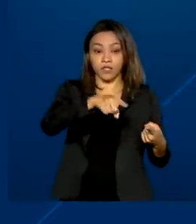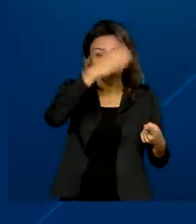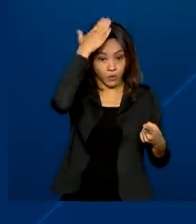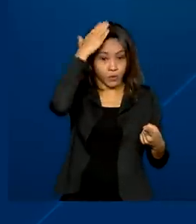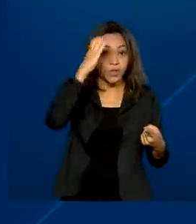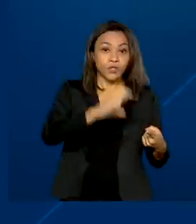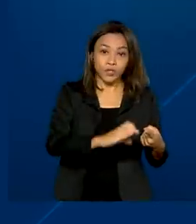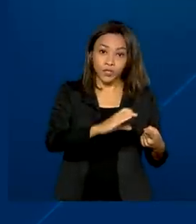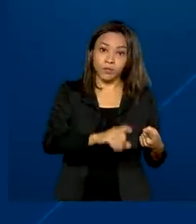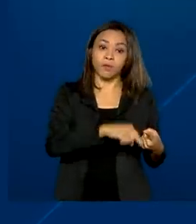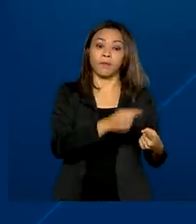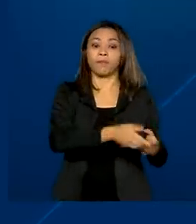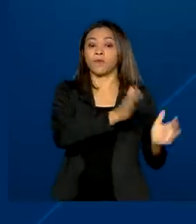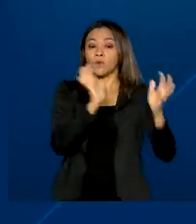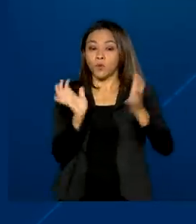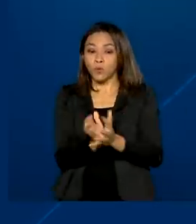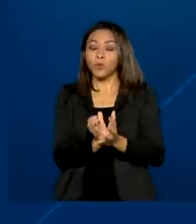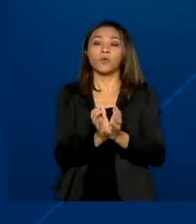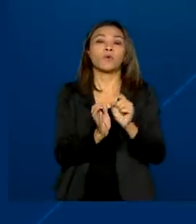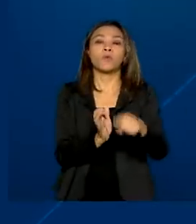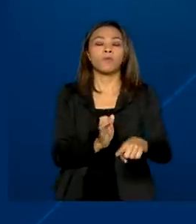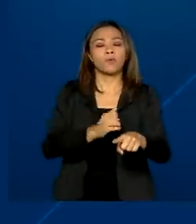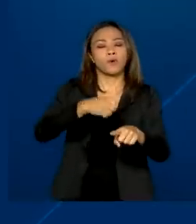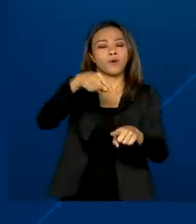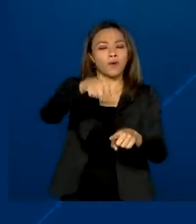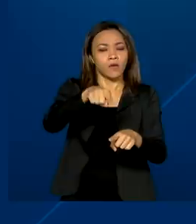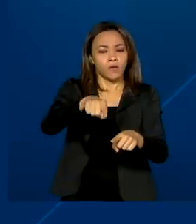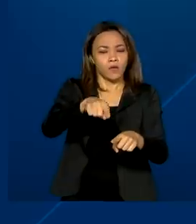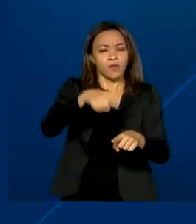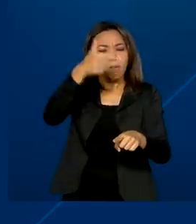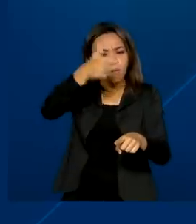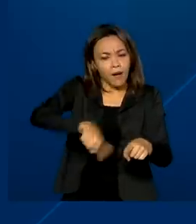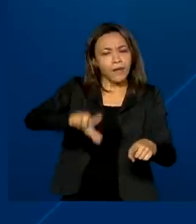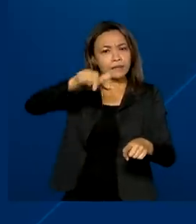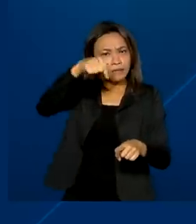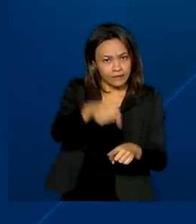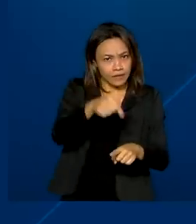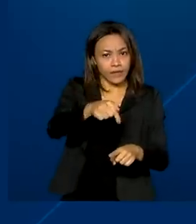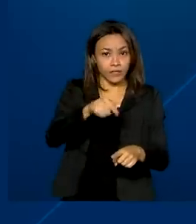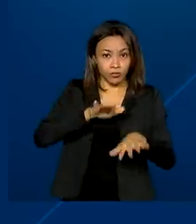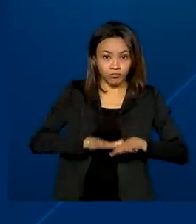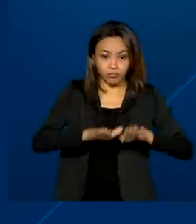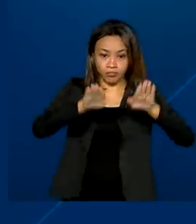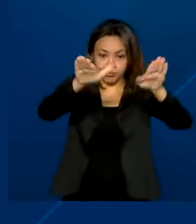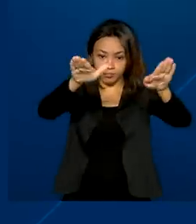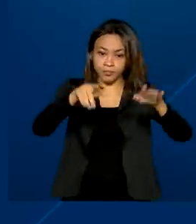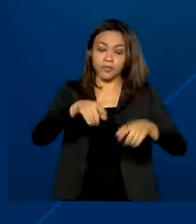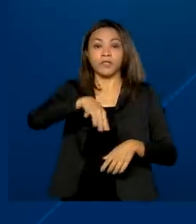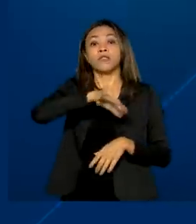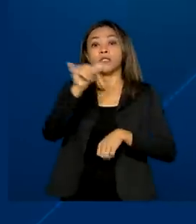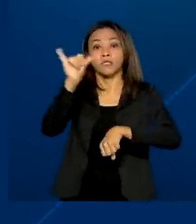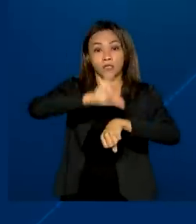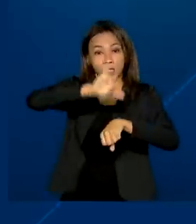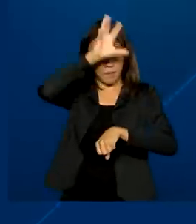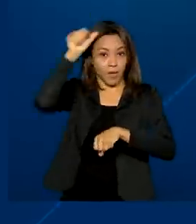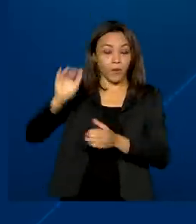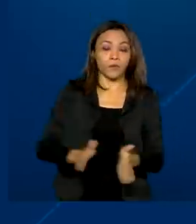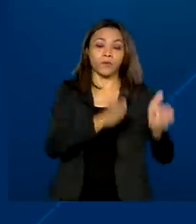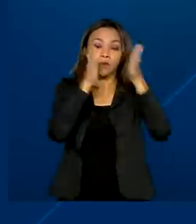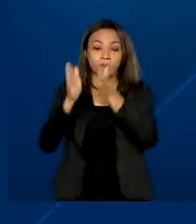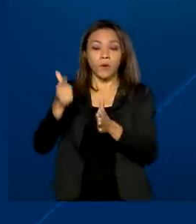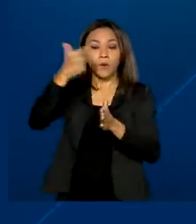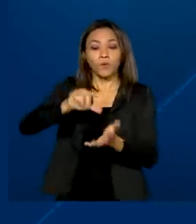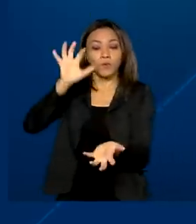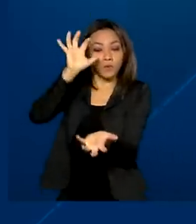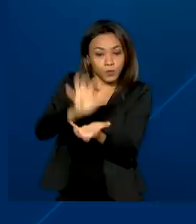Curitiba. O Bloco Norte 1 é composto por mais sete aeroportos, como o de Manaus. E outros seis formam o